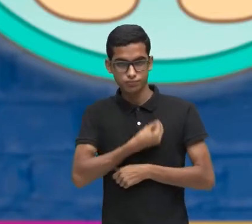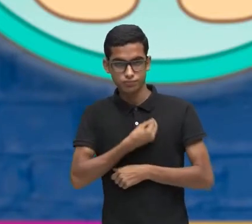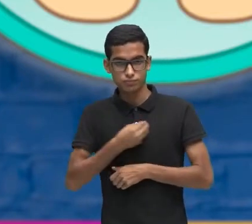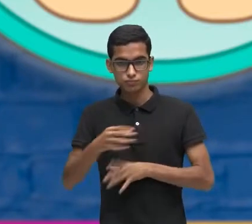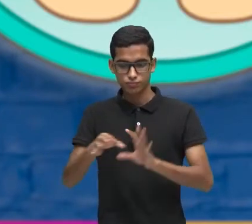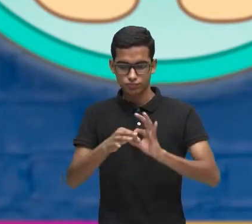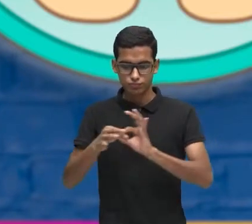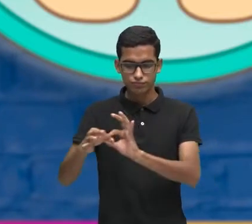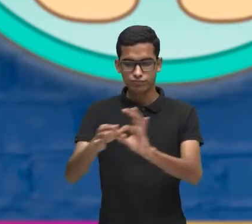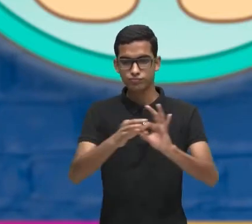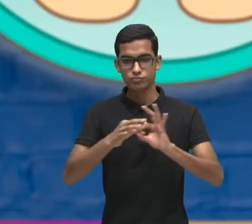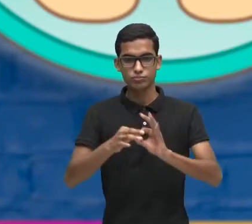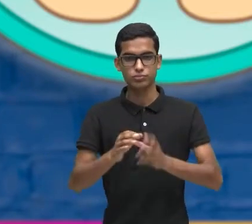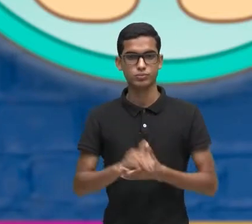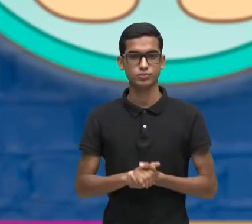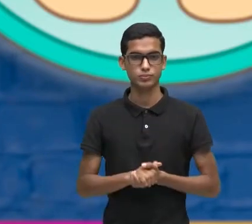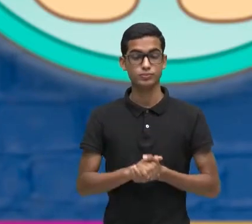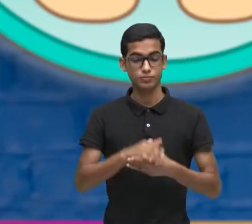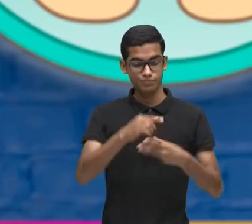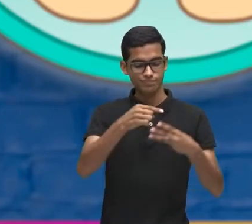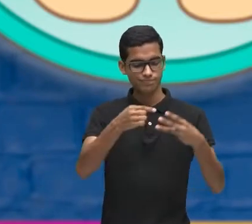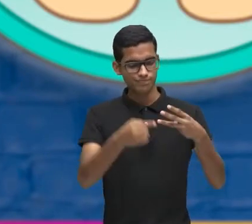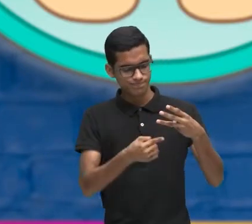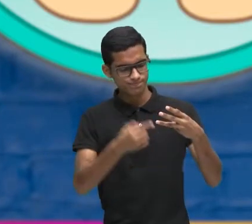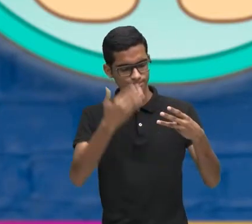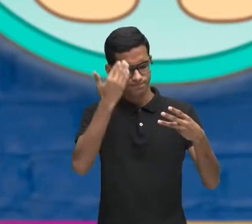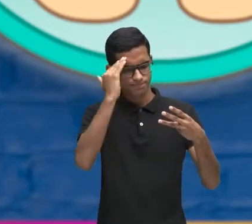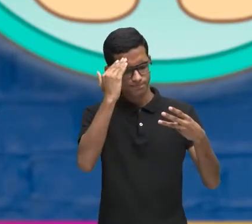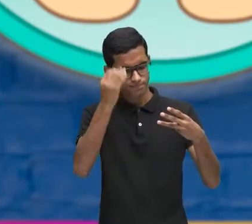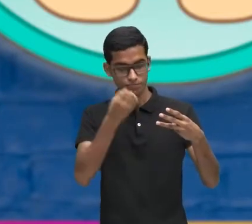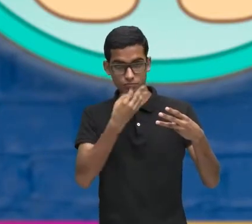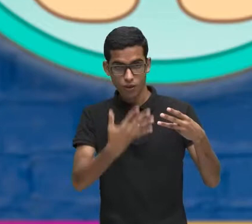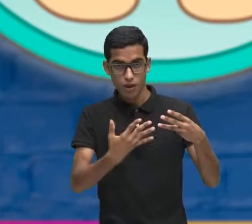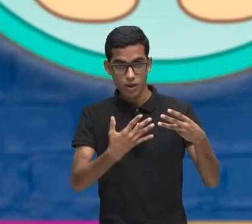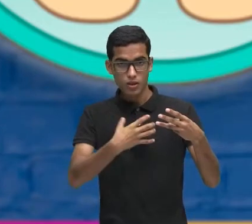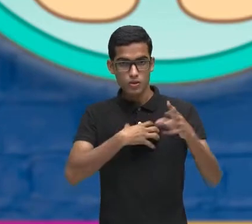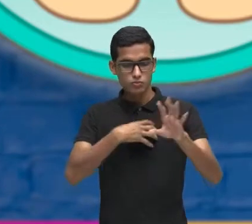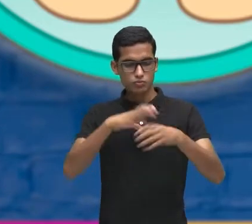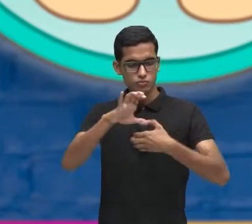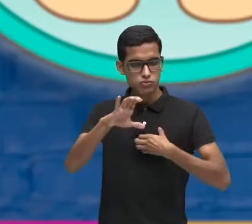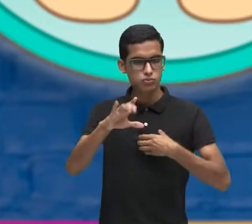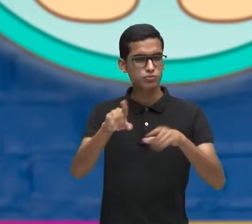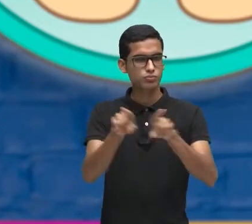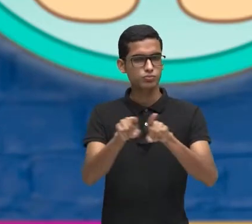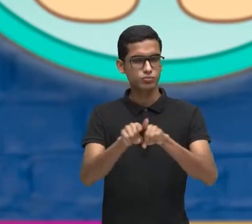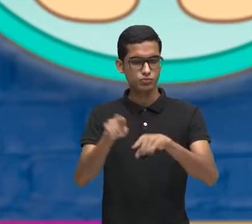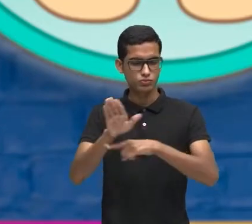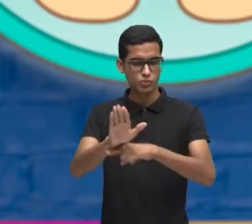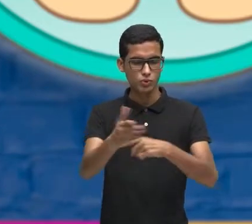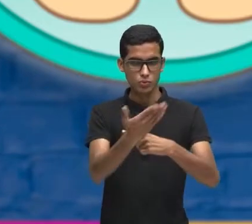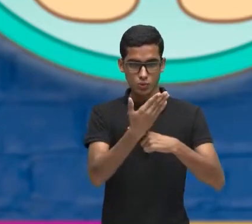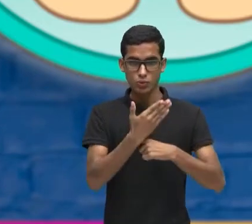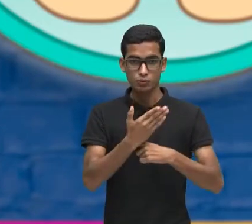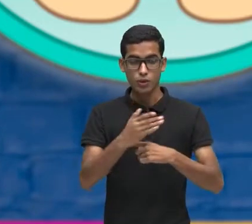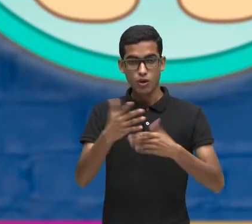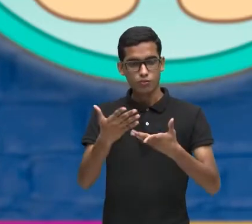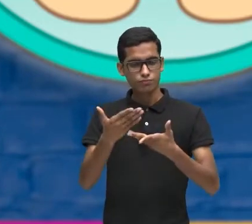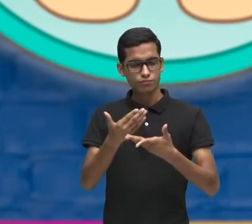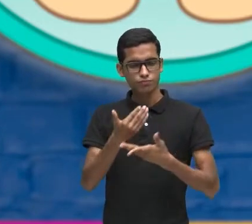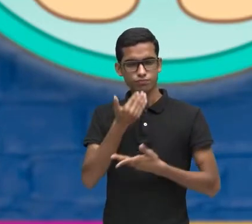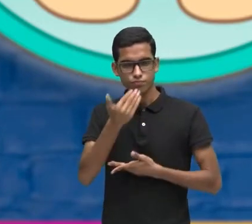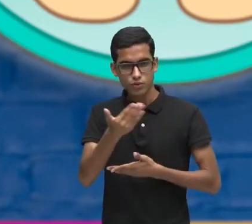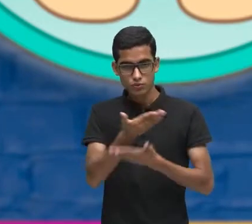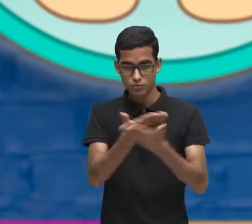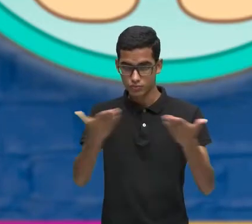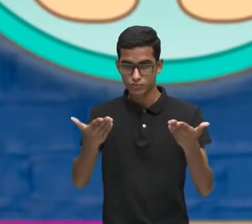né? Das competências socioemocionais, empatia e cooperação, Eu convido a vocês para